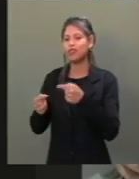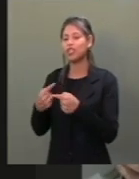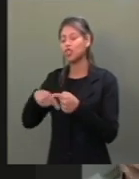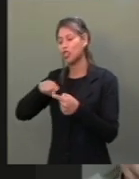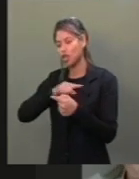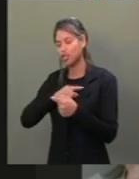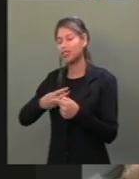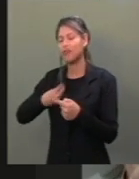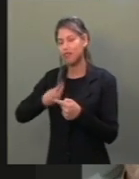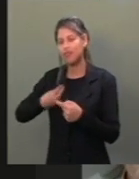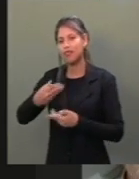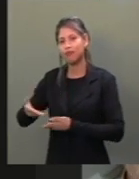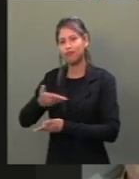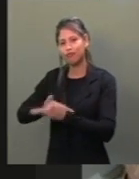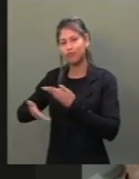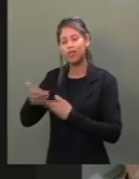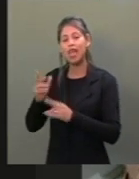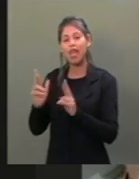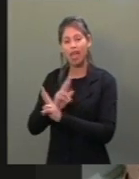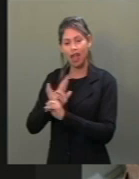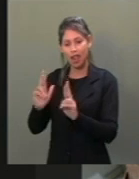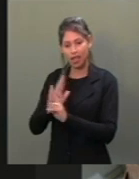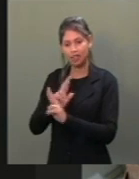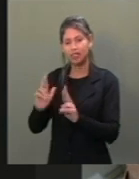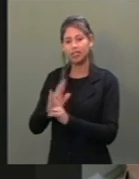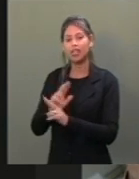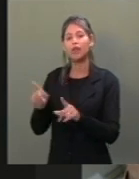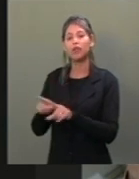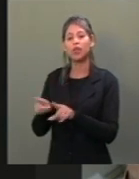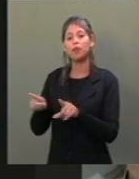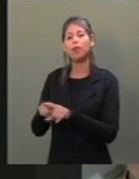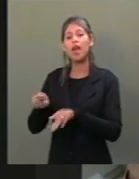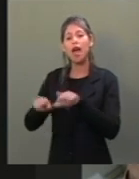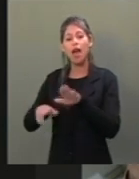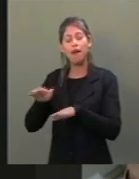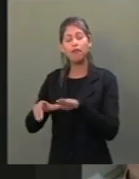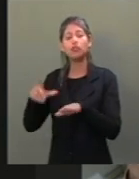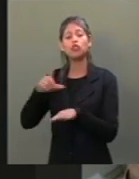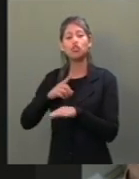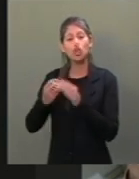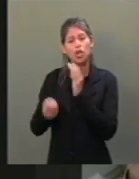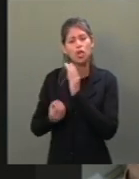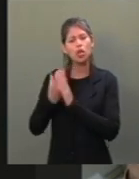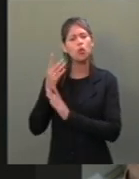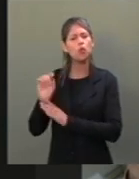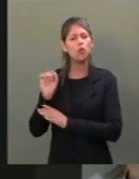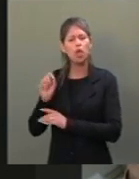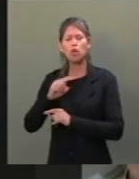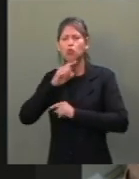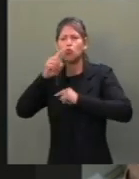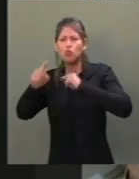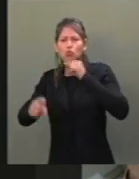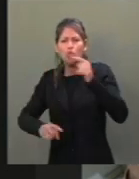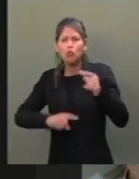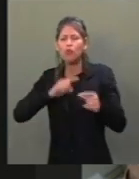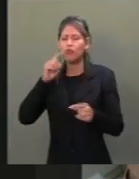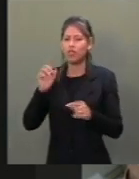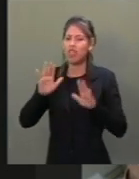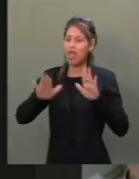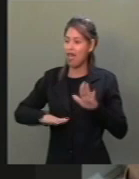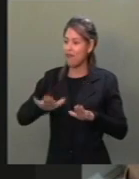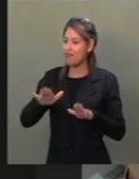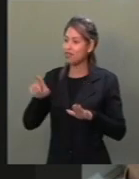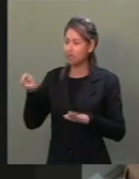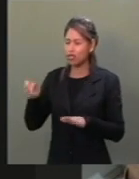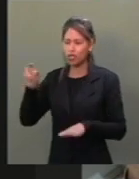casa e, de certa forma, quando surgiam as dúvidas, muitas vezes a gente nem precisava te procurar. Acho que